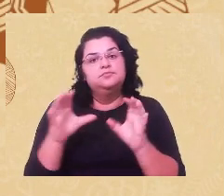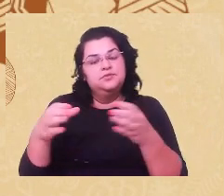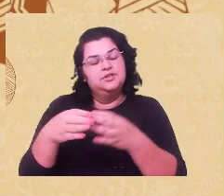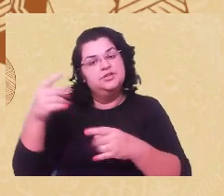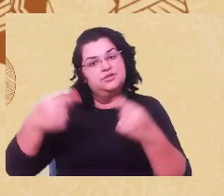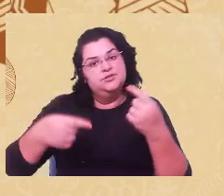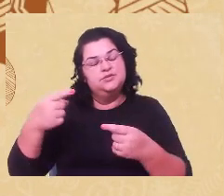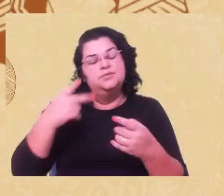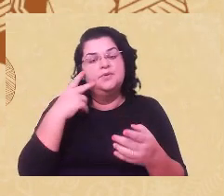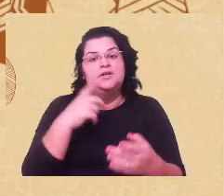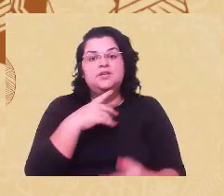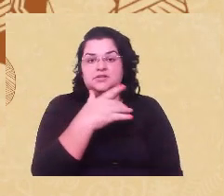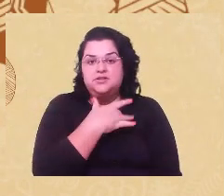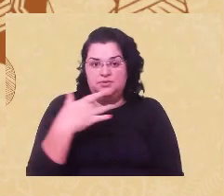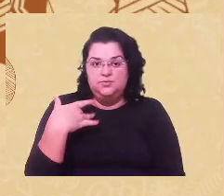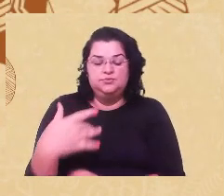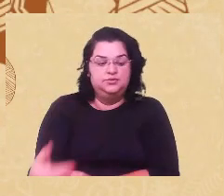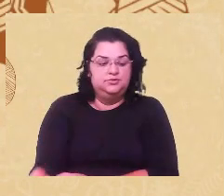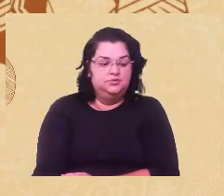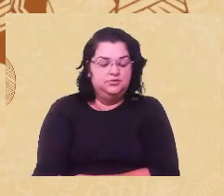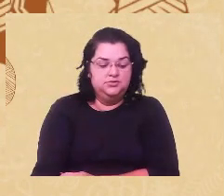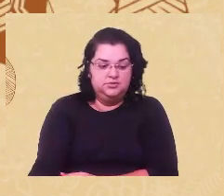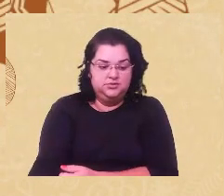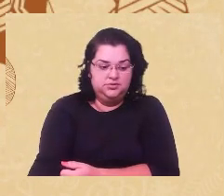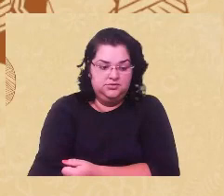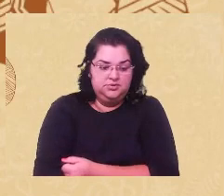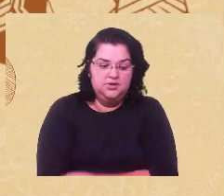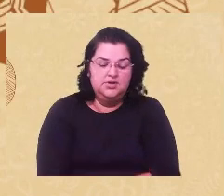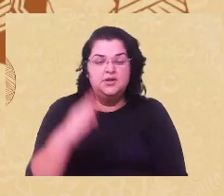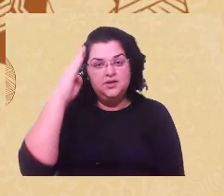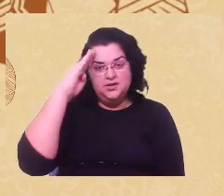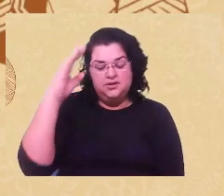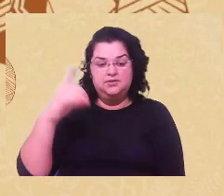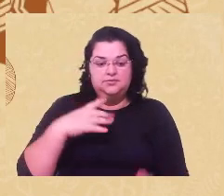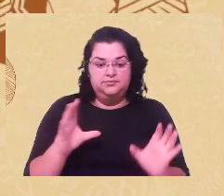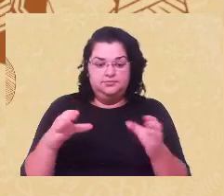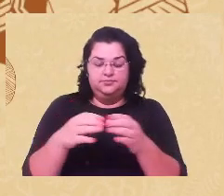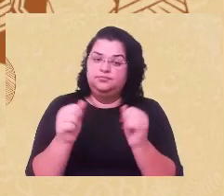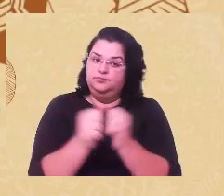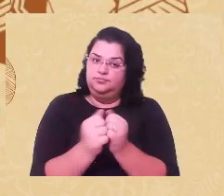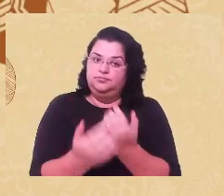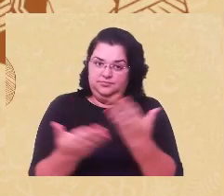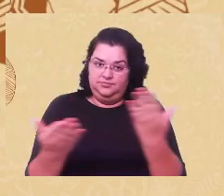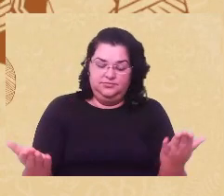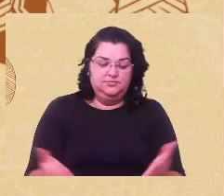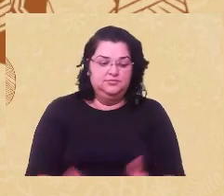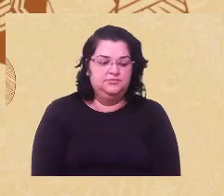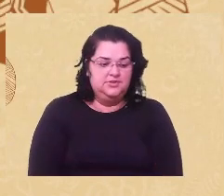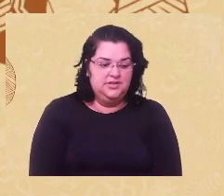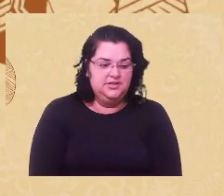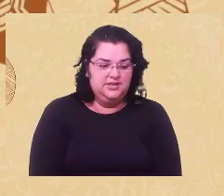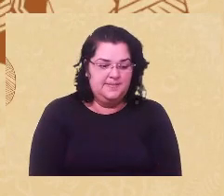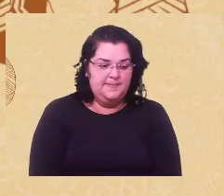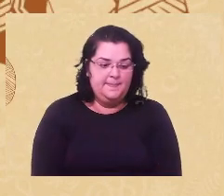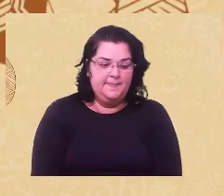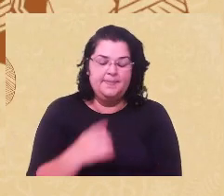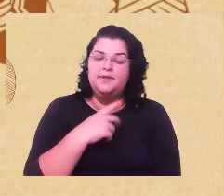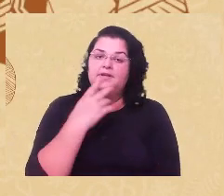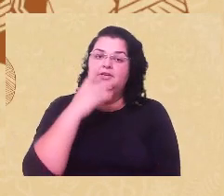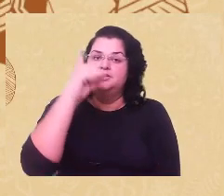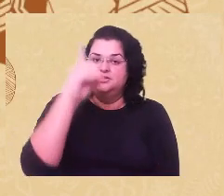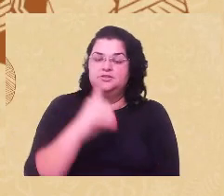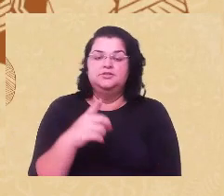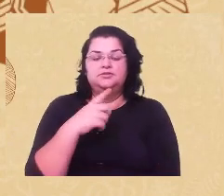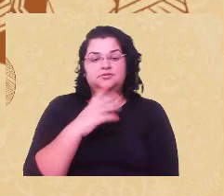saúde, minha principal contribuição para essa tarde com vocês. Eu venho estudando a questão dos direitos reprodutivos desde a minha